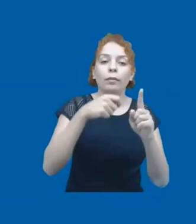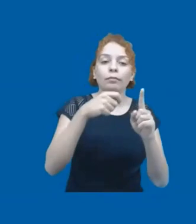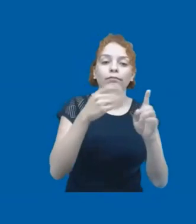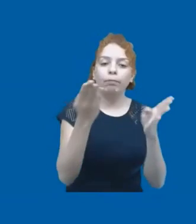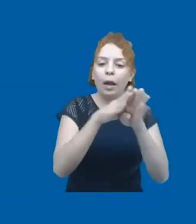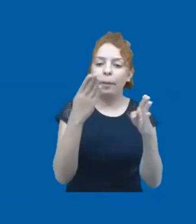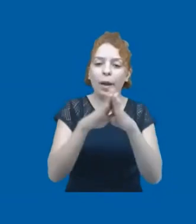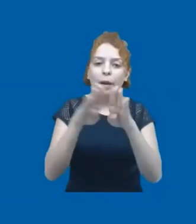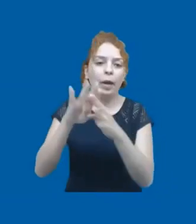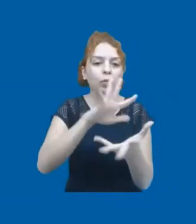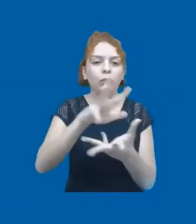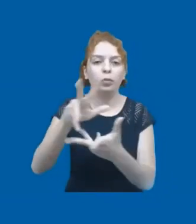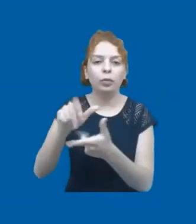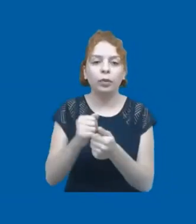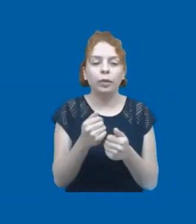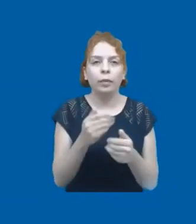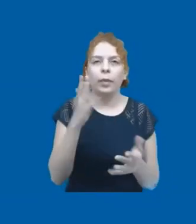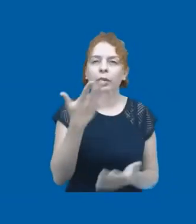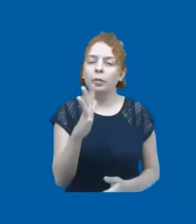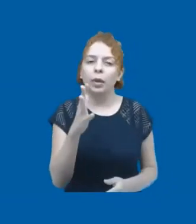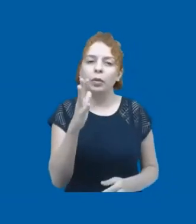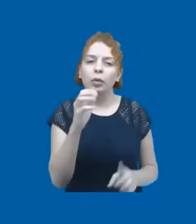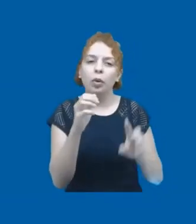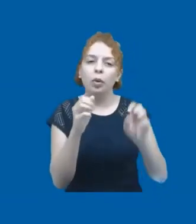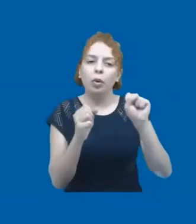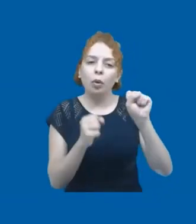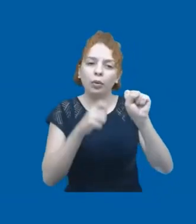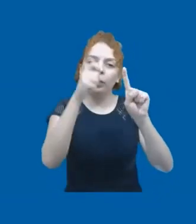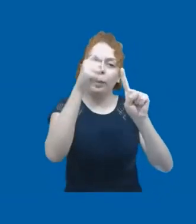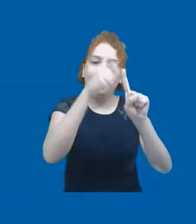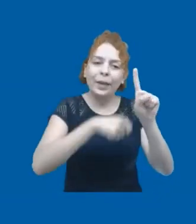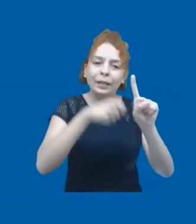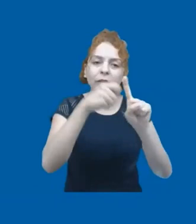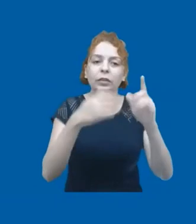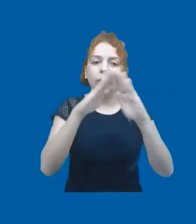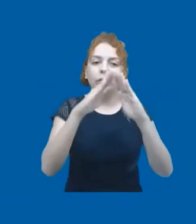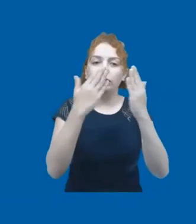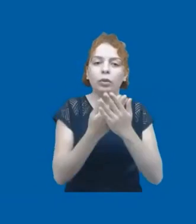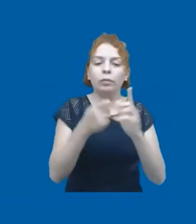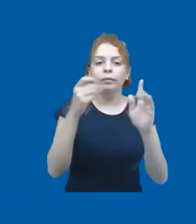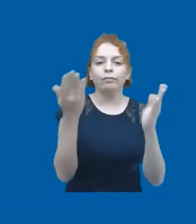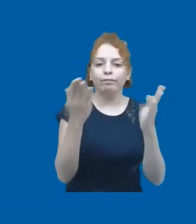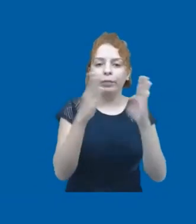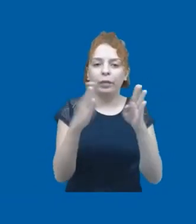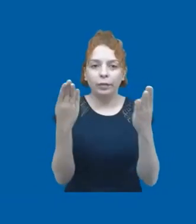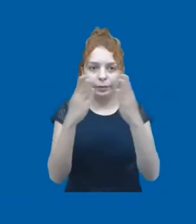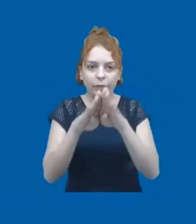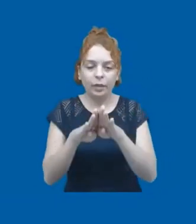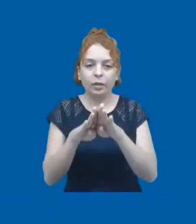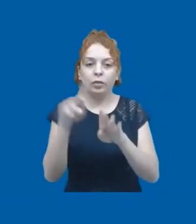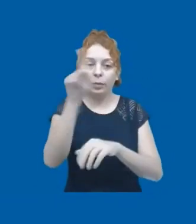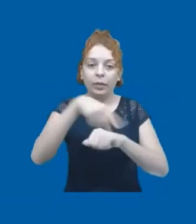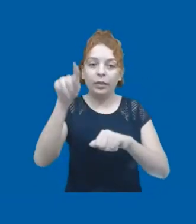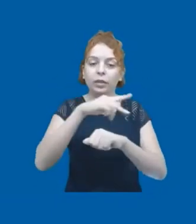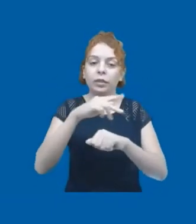afora, gente tem uma média de pelo menos oito meses de escolas fechadas nos países membros da ONU. Então, é um